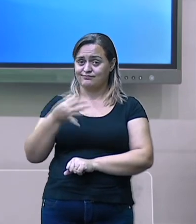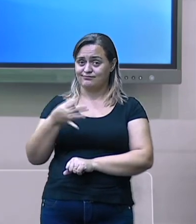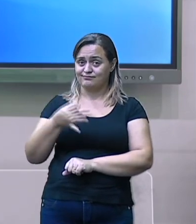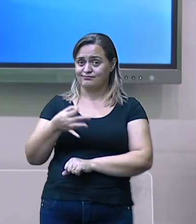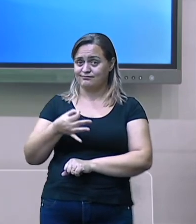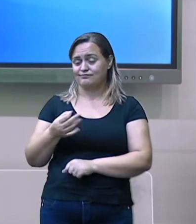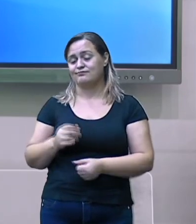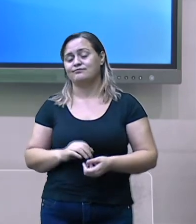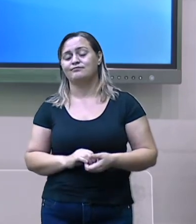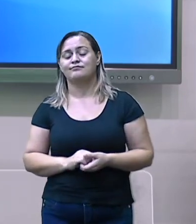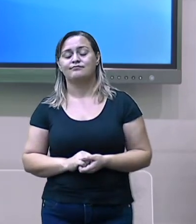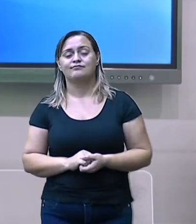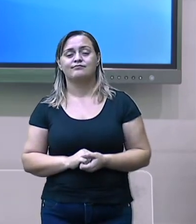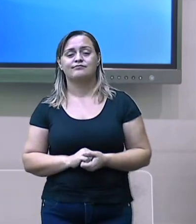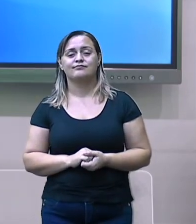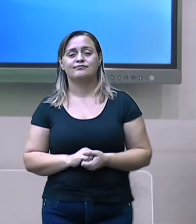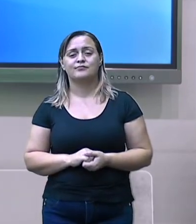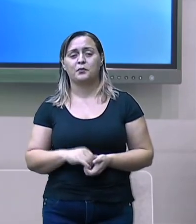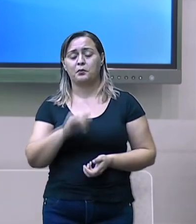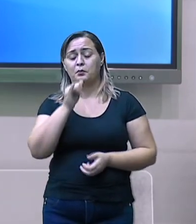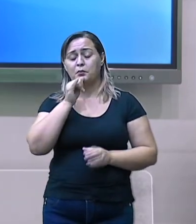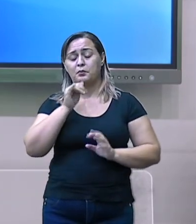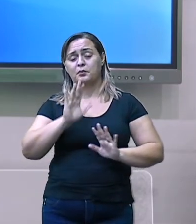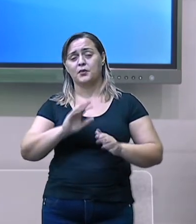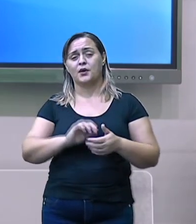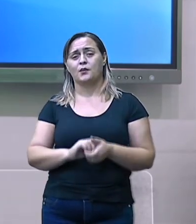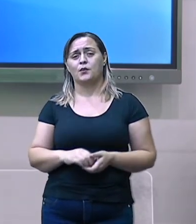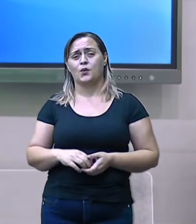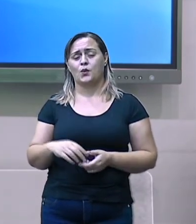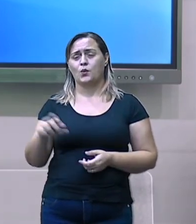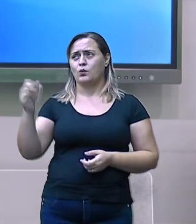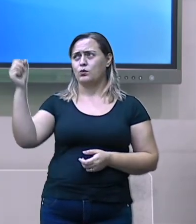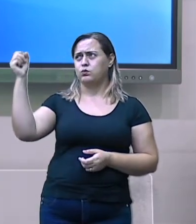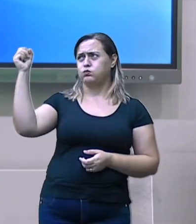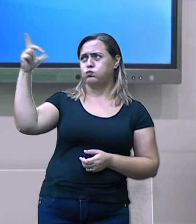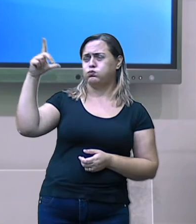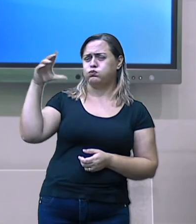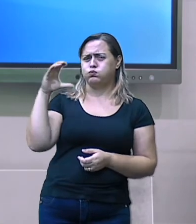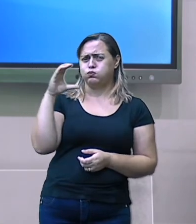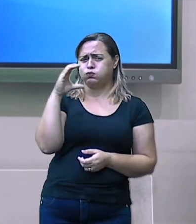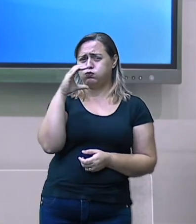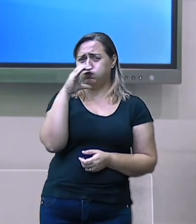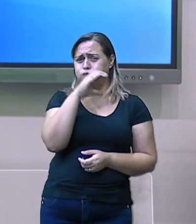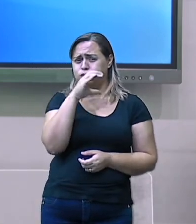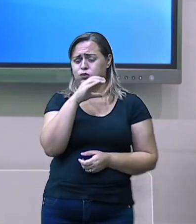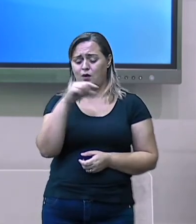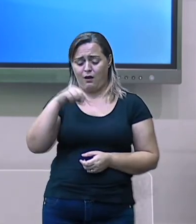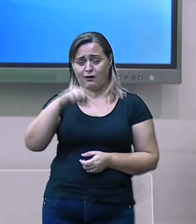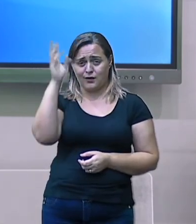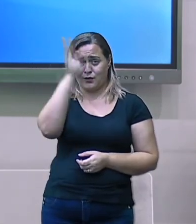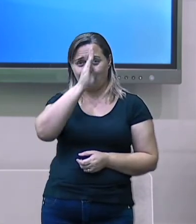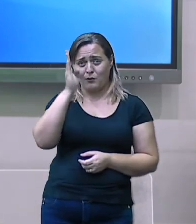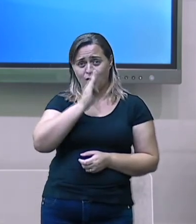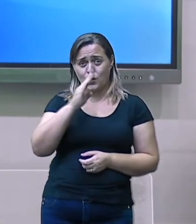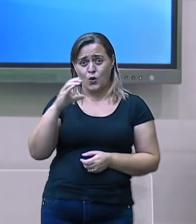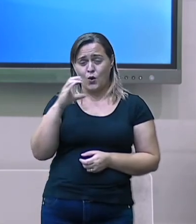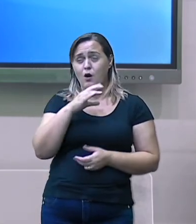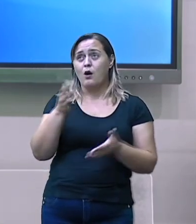o calor intenso no Brasil, porque nós